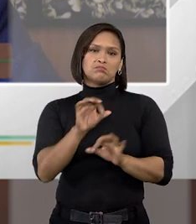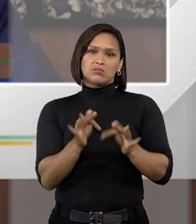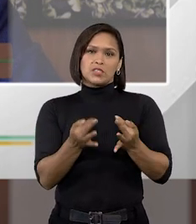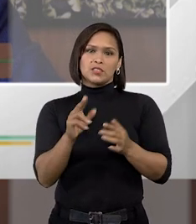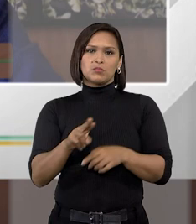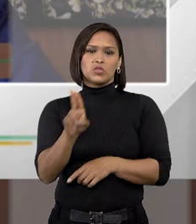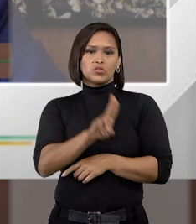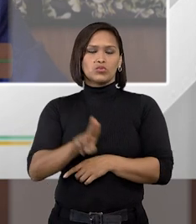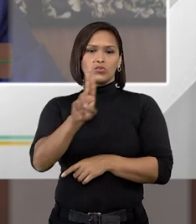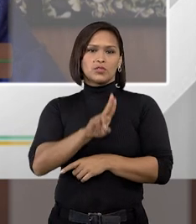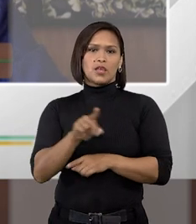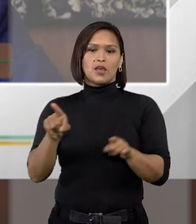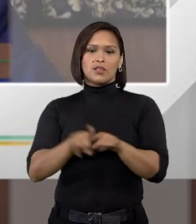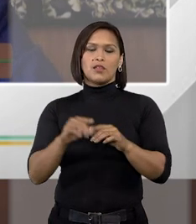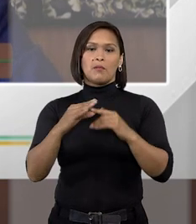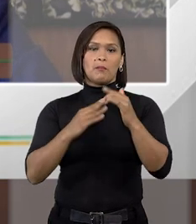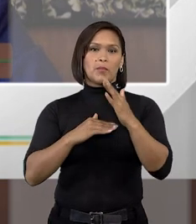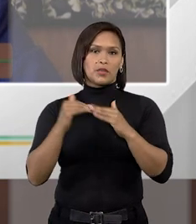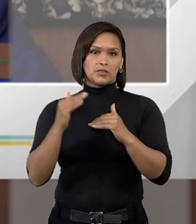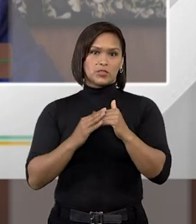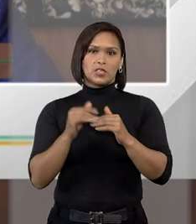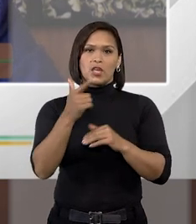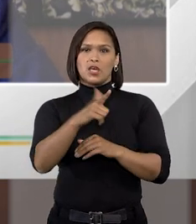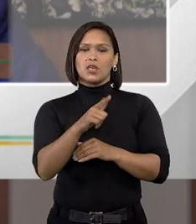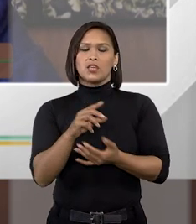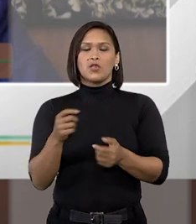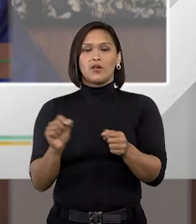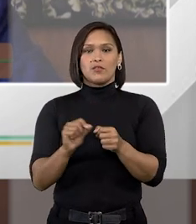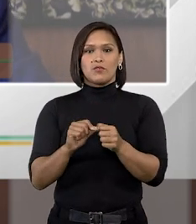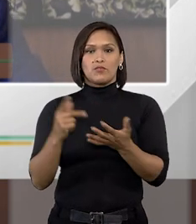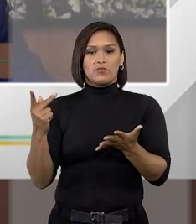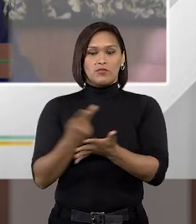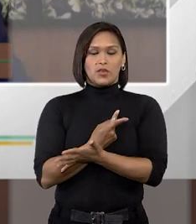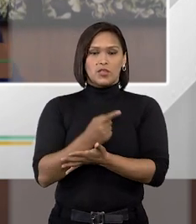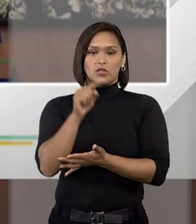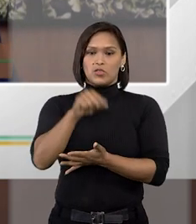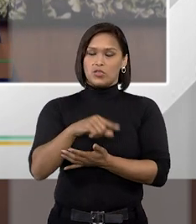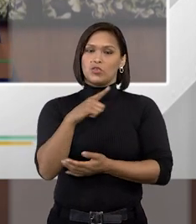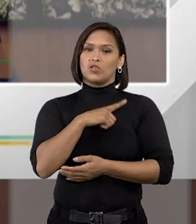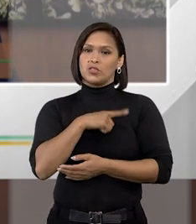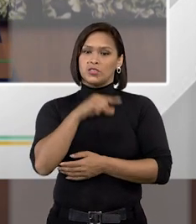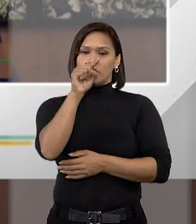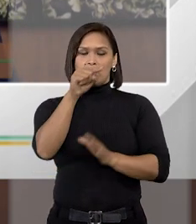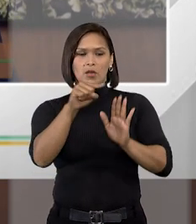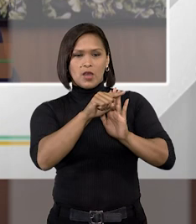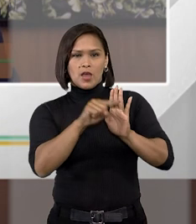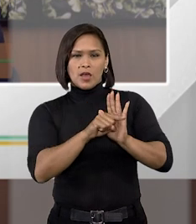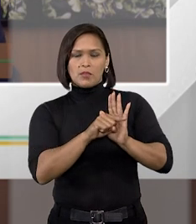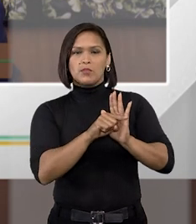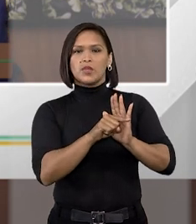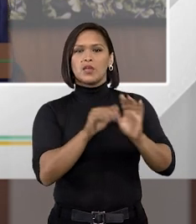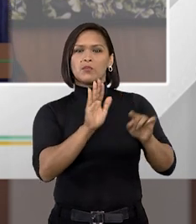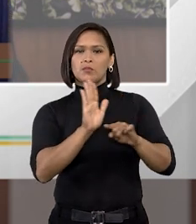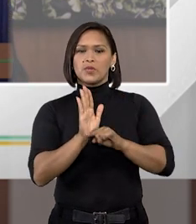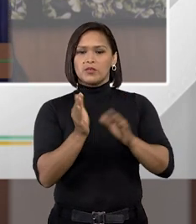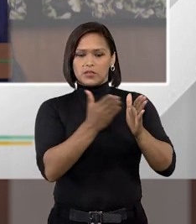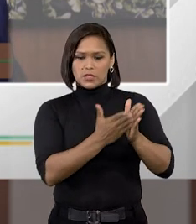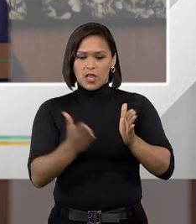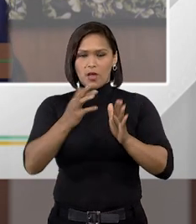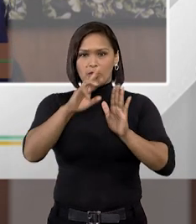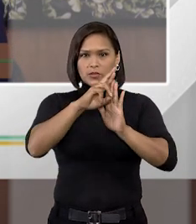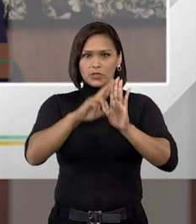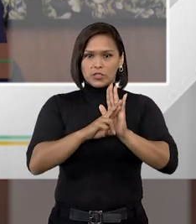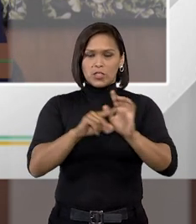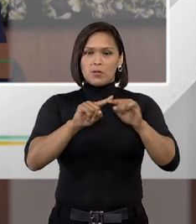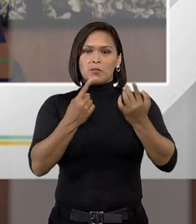simplesmente efetivada na prática, que não é executada na prática. Nós temos ali a previsão da progressão de regime,